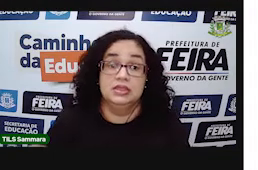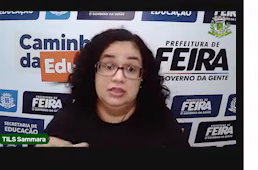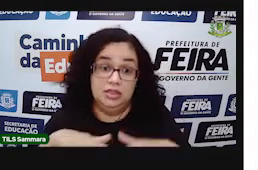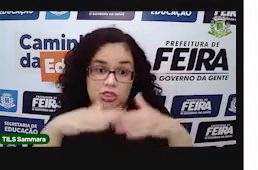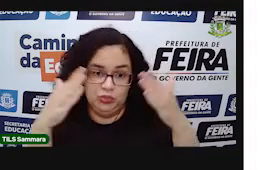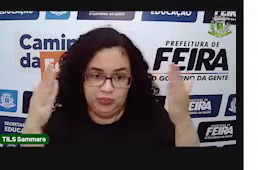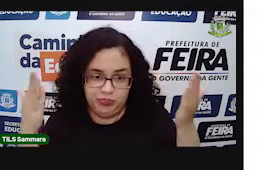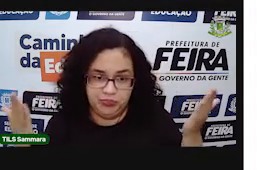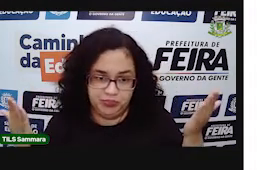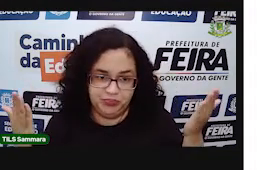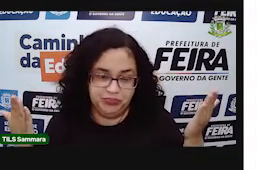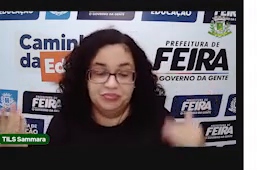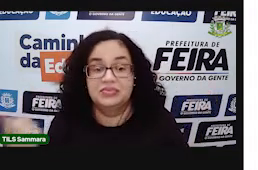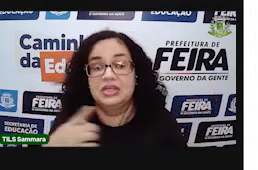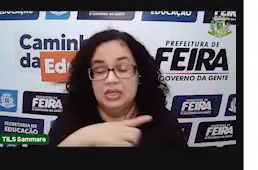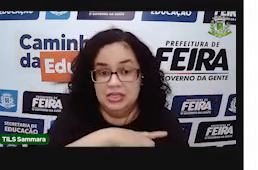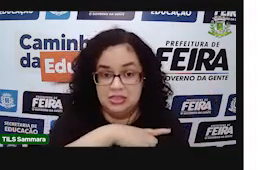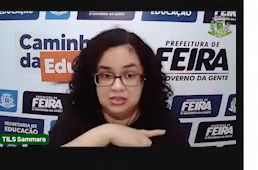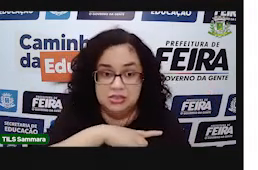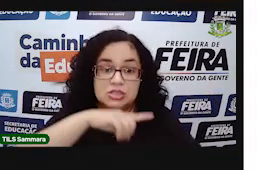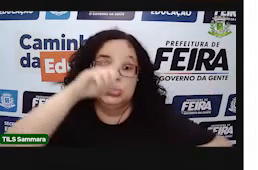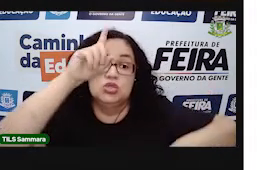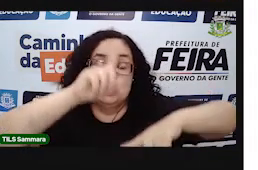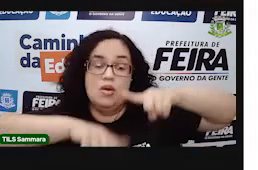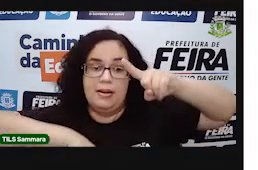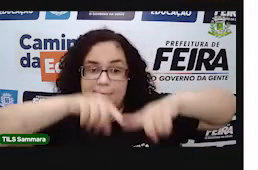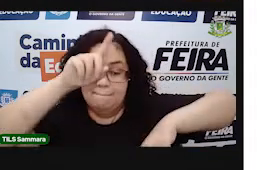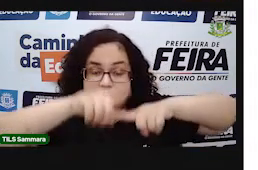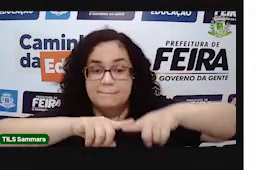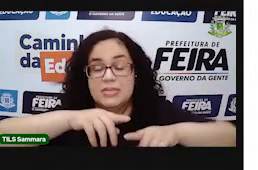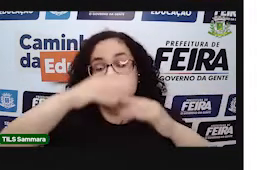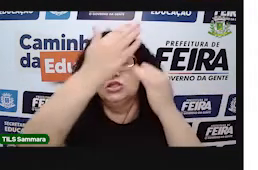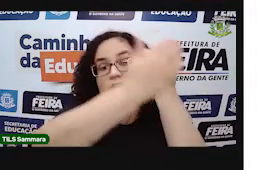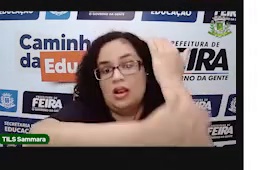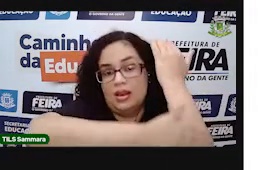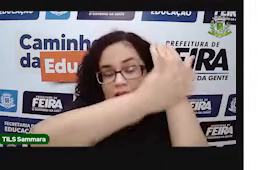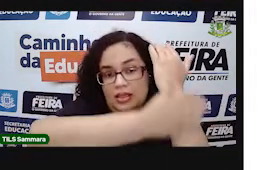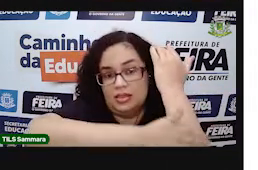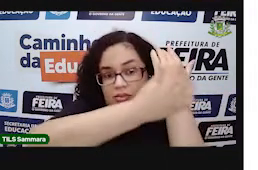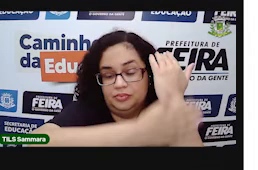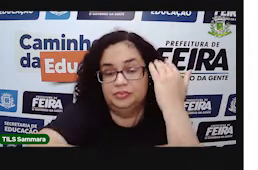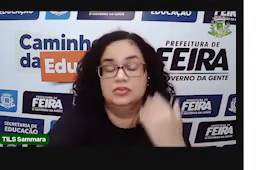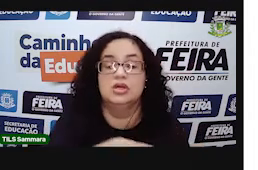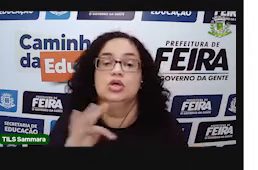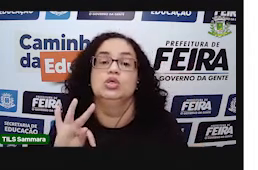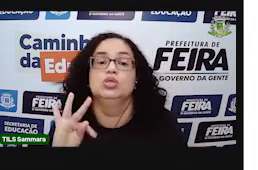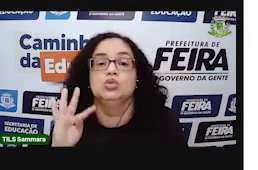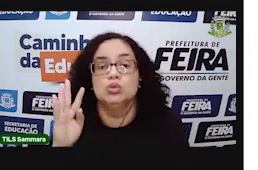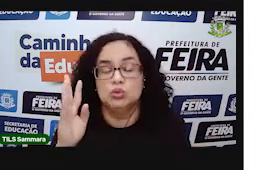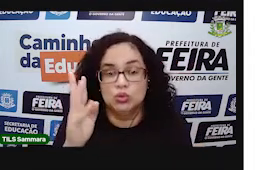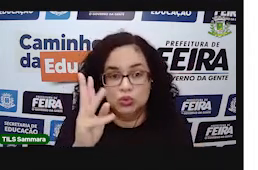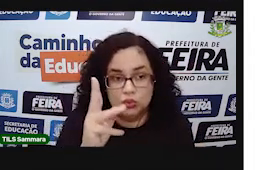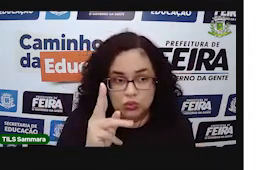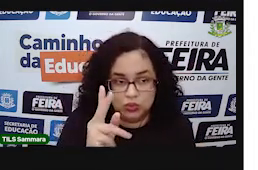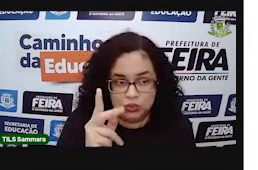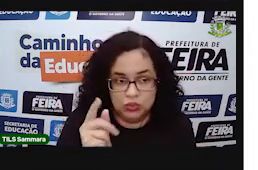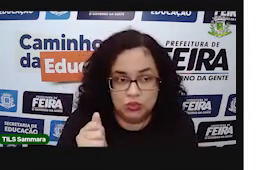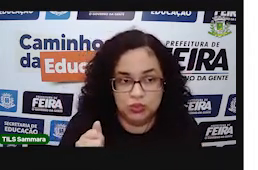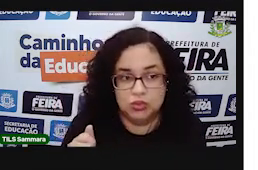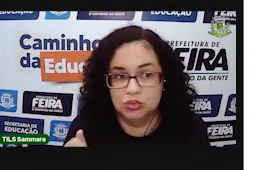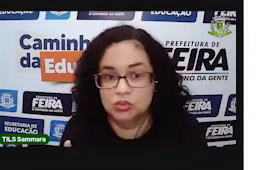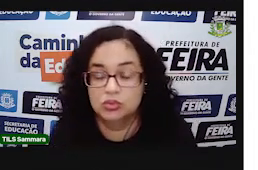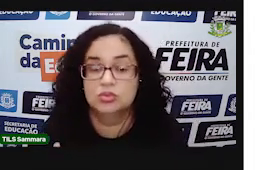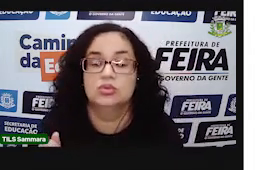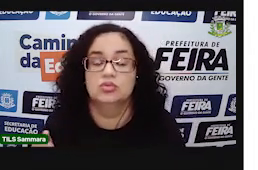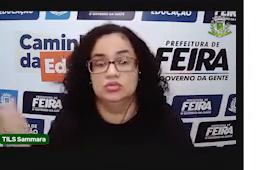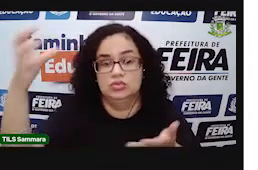Enfim, então, esses objetos, a lateral deles, toda a